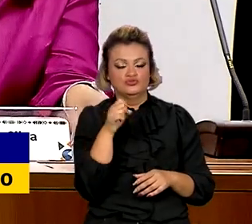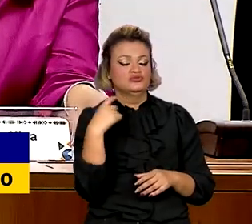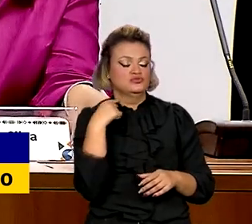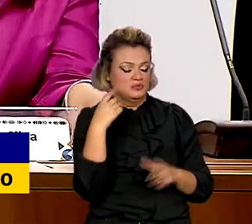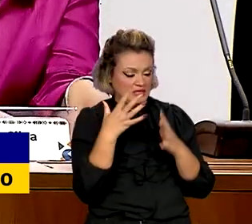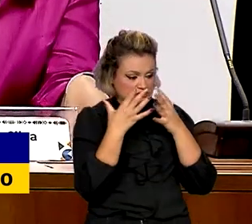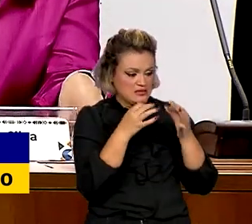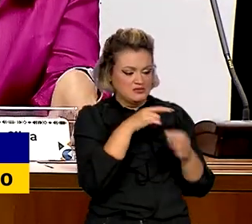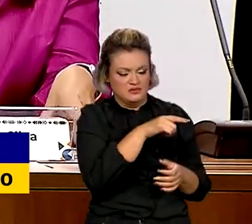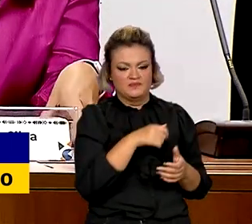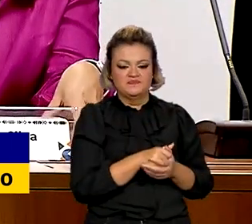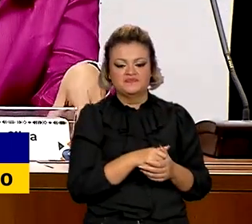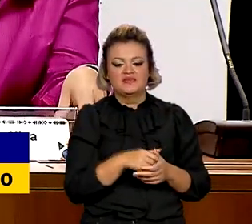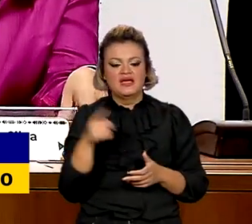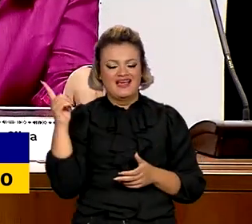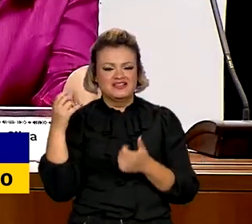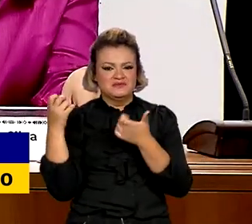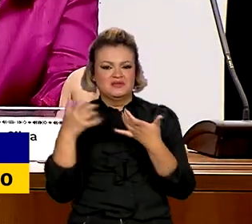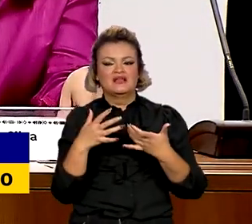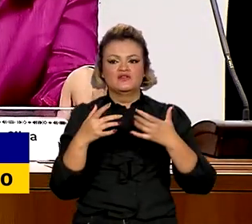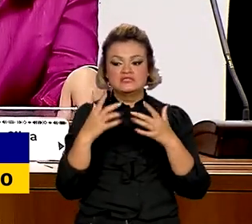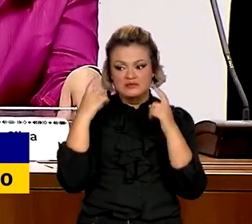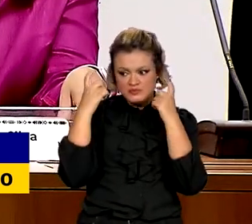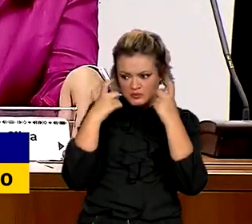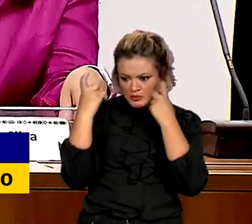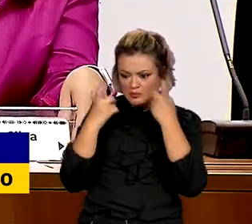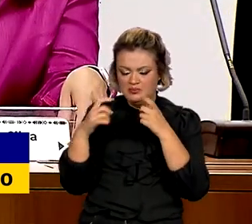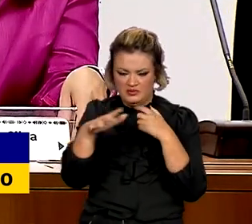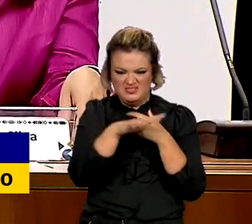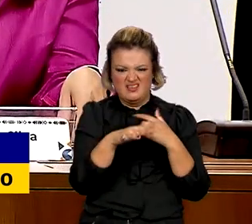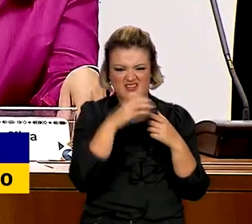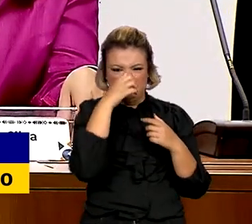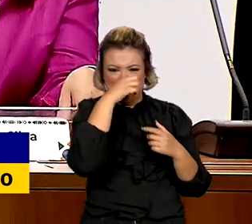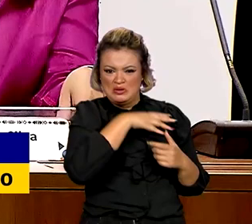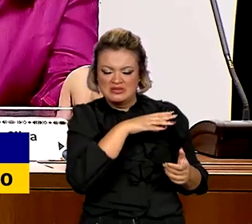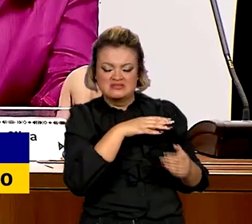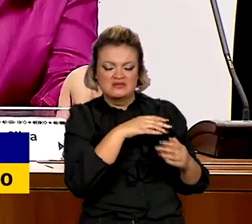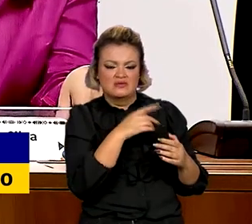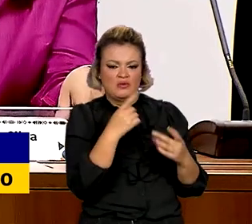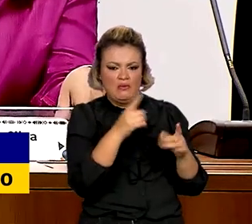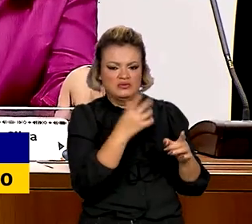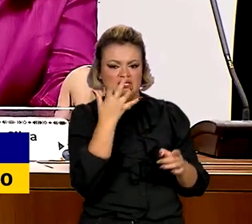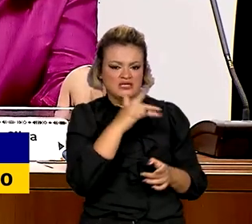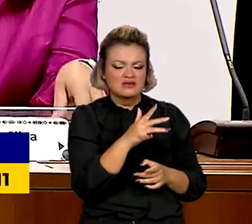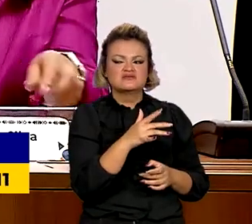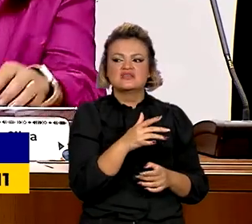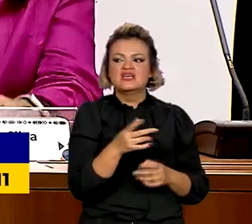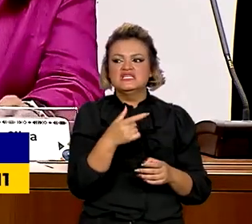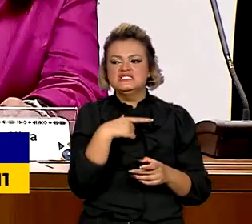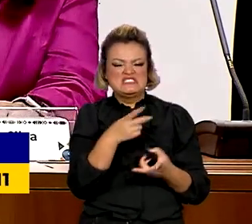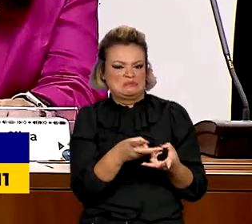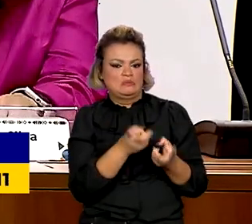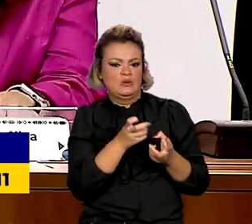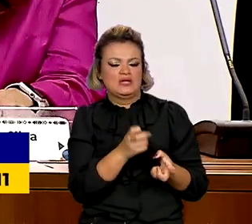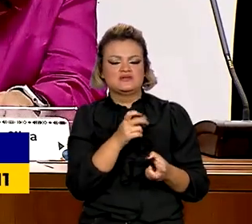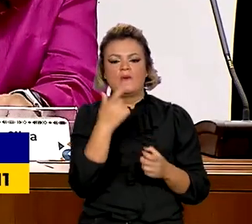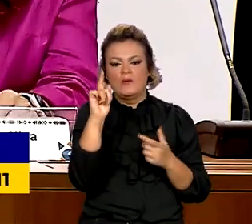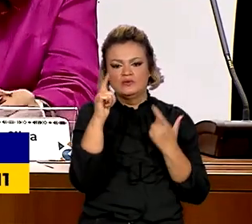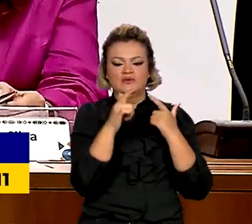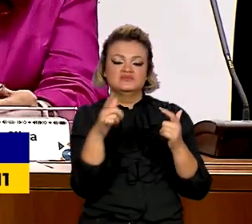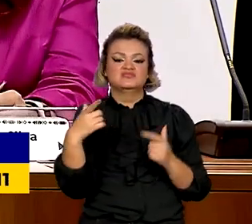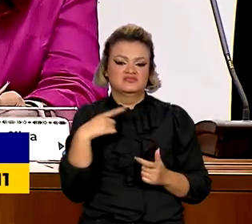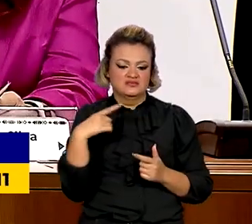a questão da exploração sexual infantil, mas também todas as violações que muitas vezes fazem com que